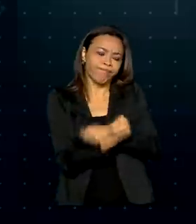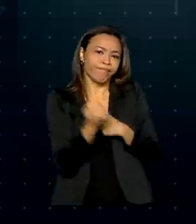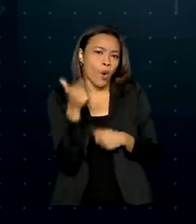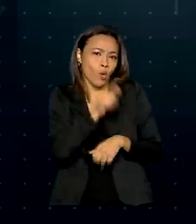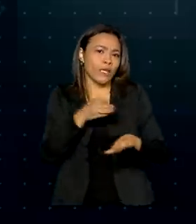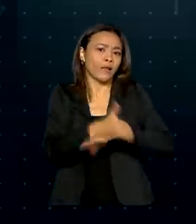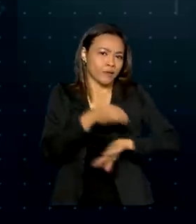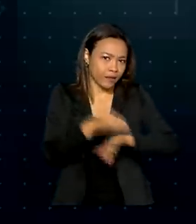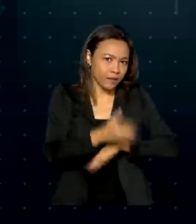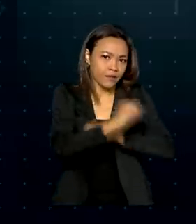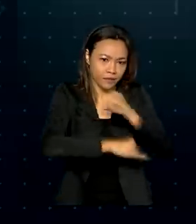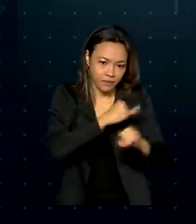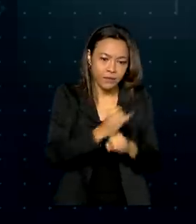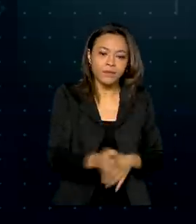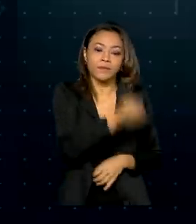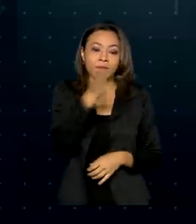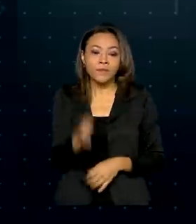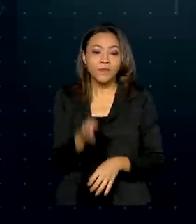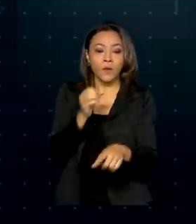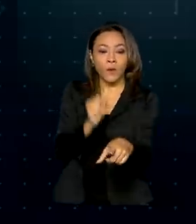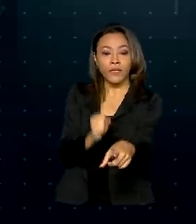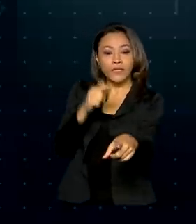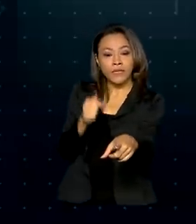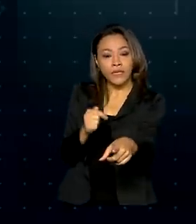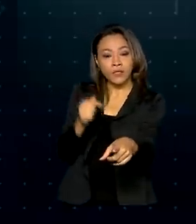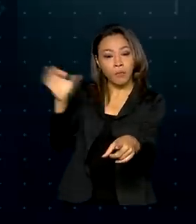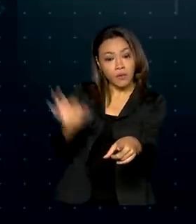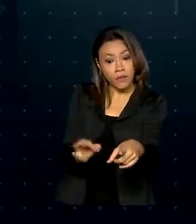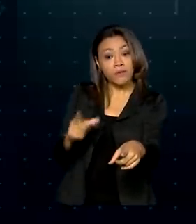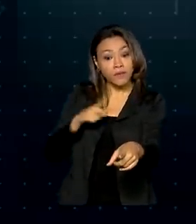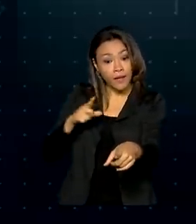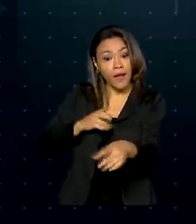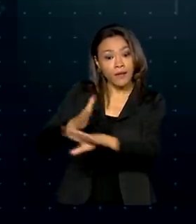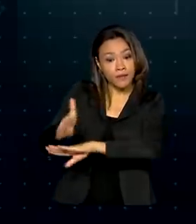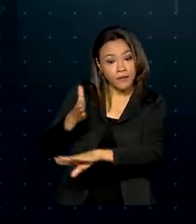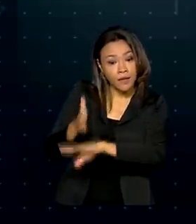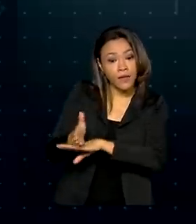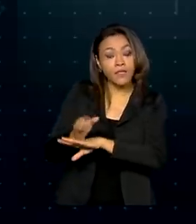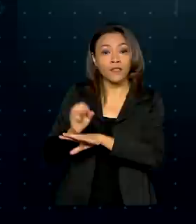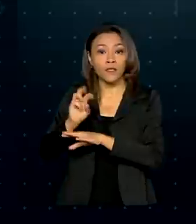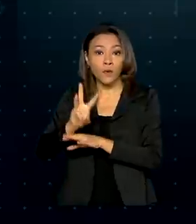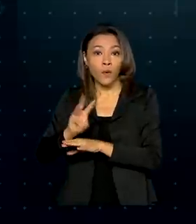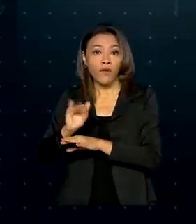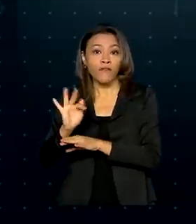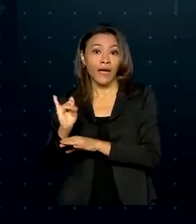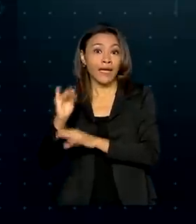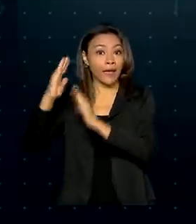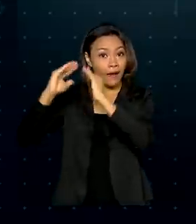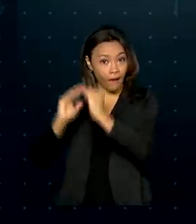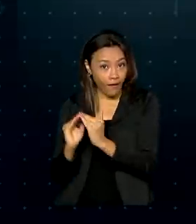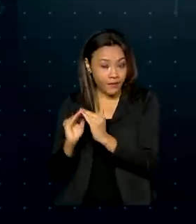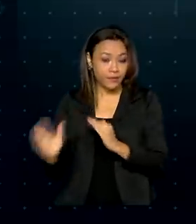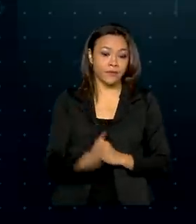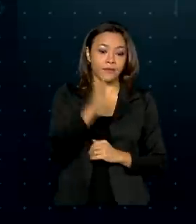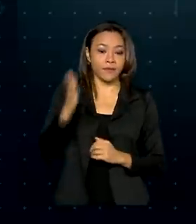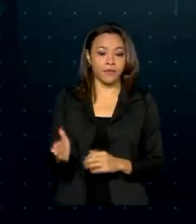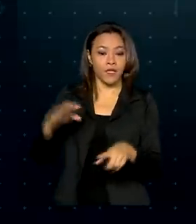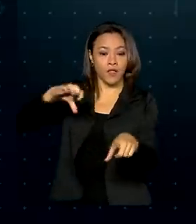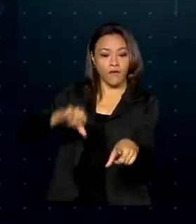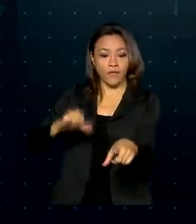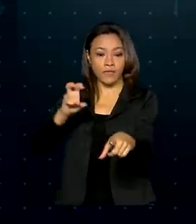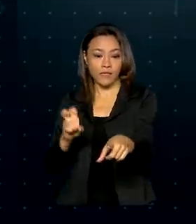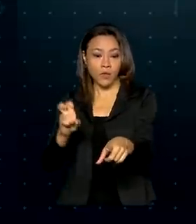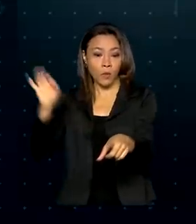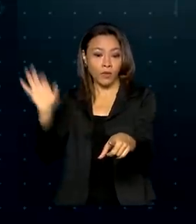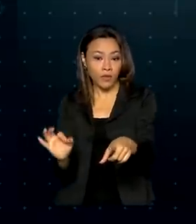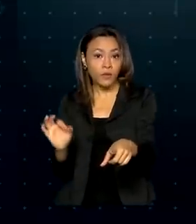87% disseram que têm acesso à internet com Wi-Fi em casa e 95% a partir do